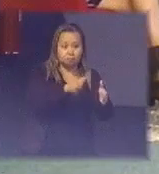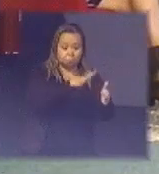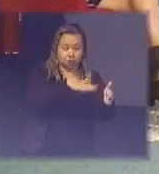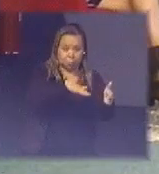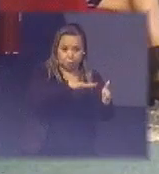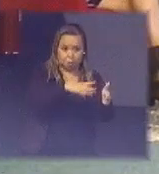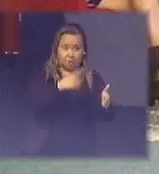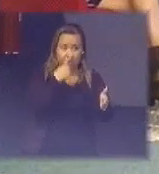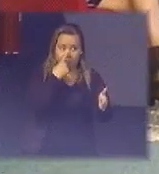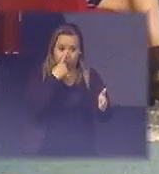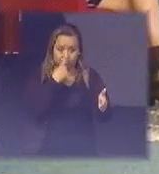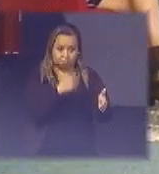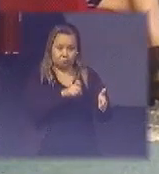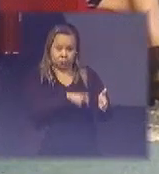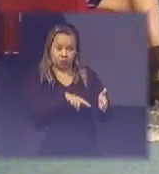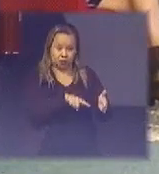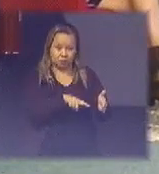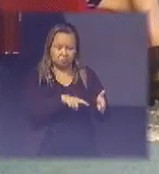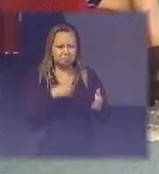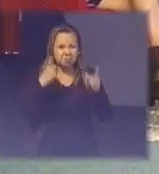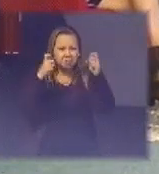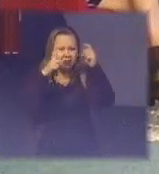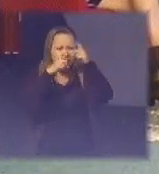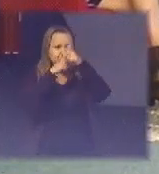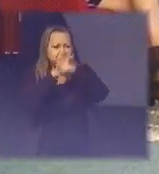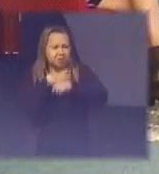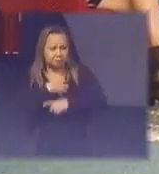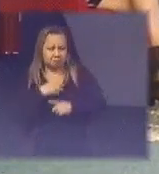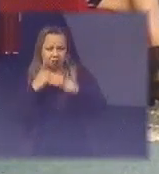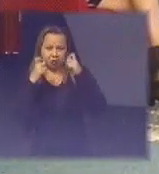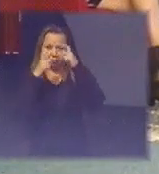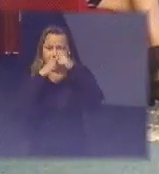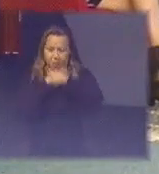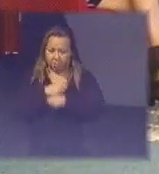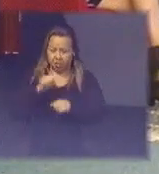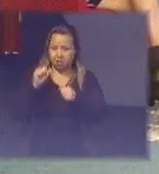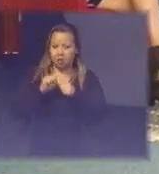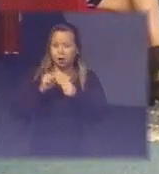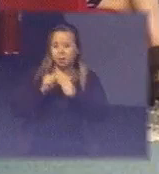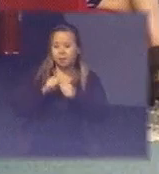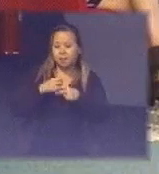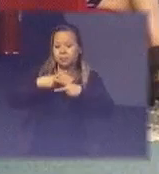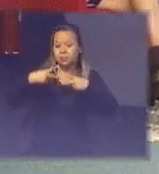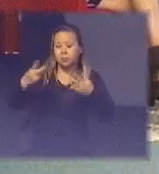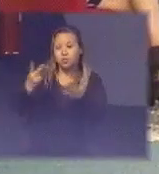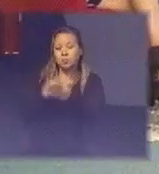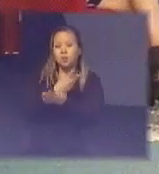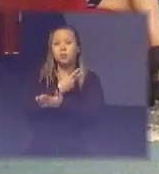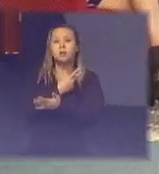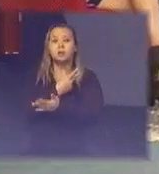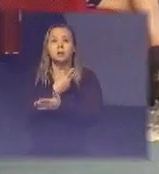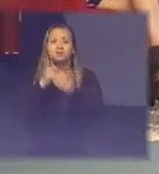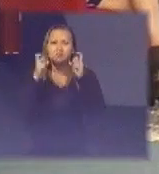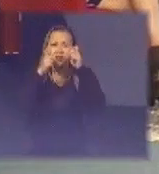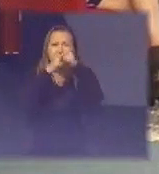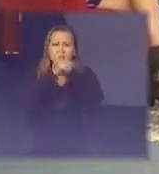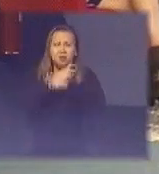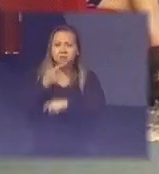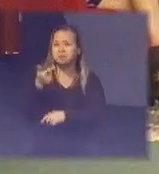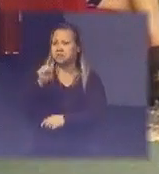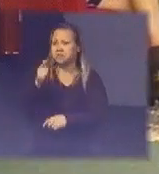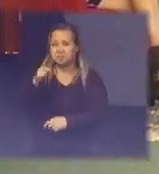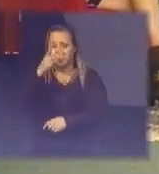dificuldade que eu vi saindo da academia indo lá para fazer as coisas acontecerem as coisas não tinha gente